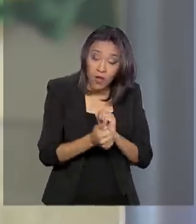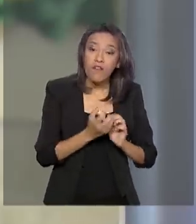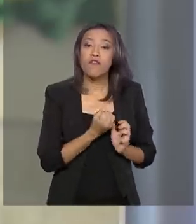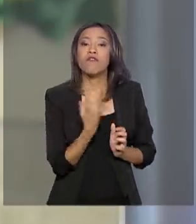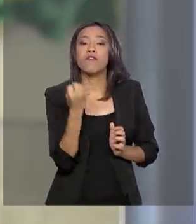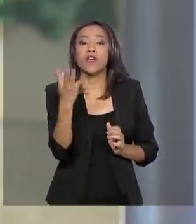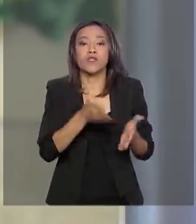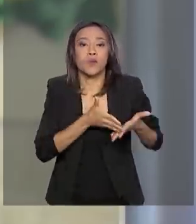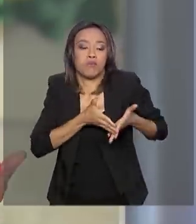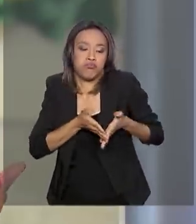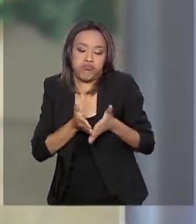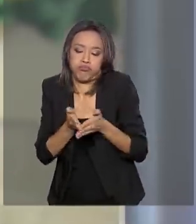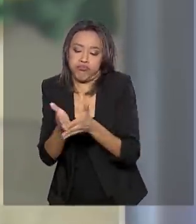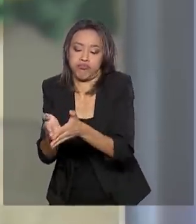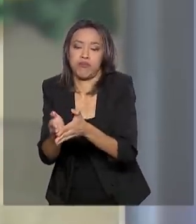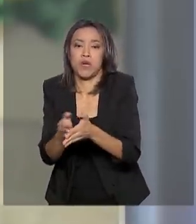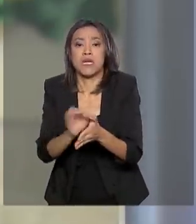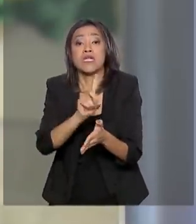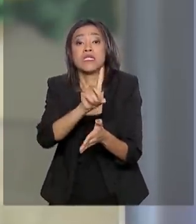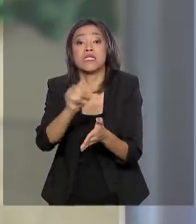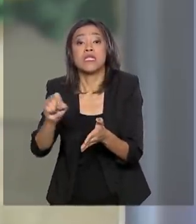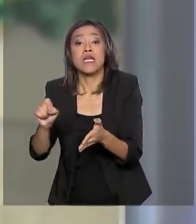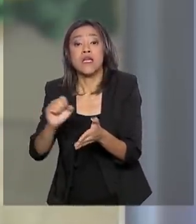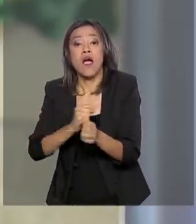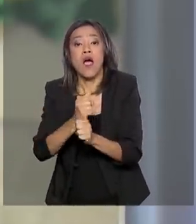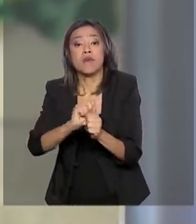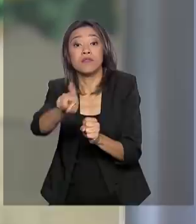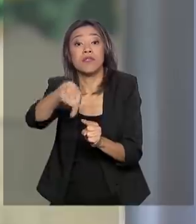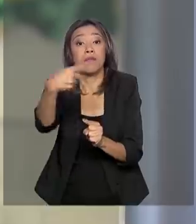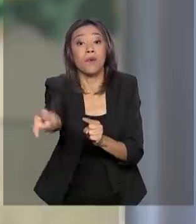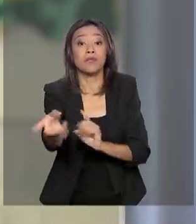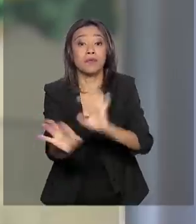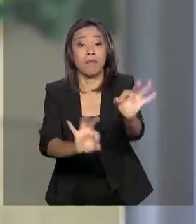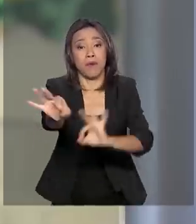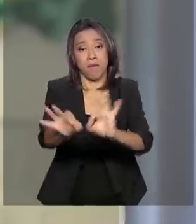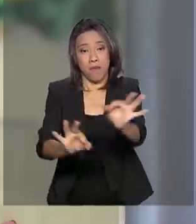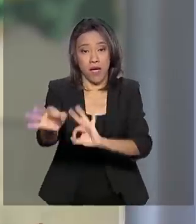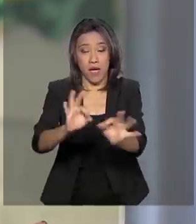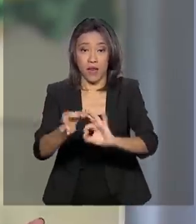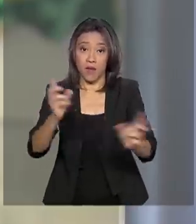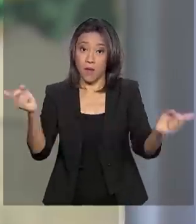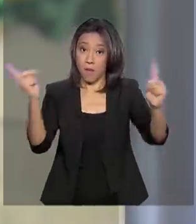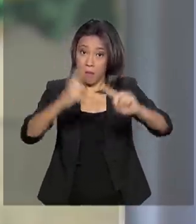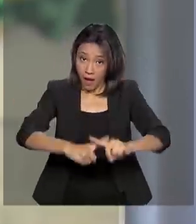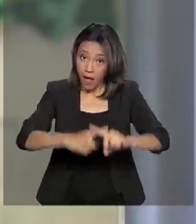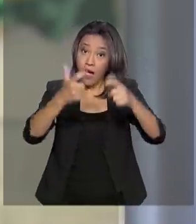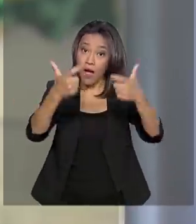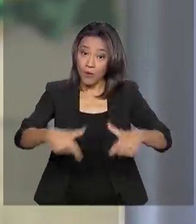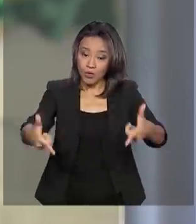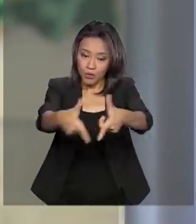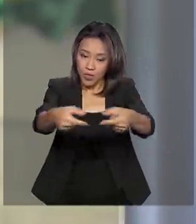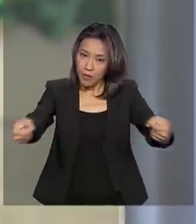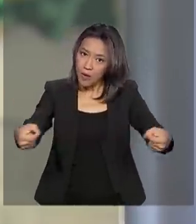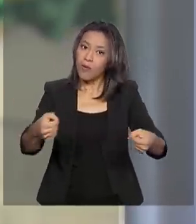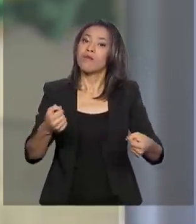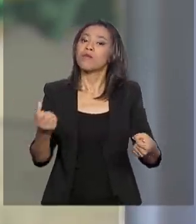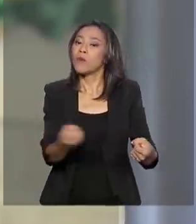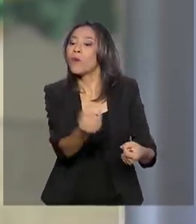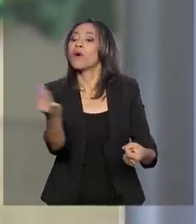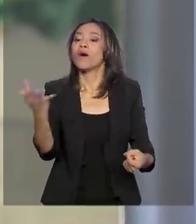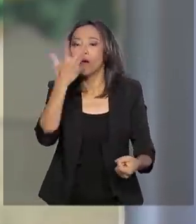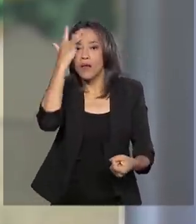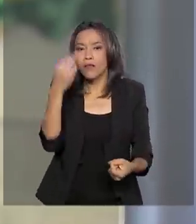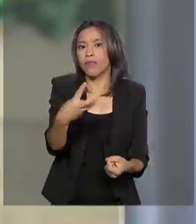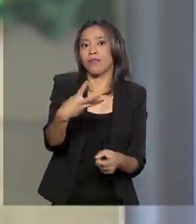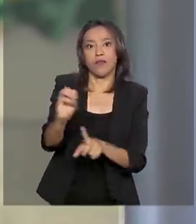medalhas. Um século depois, o Brasil se prepara para os Jogos de Tóquio, no Japão, com uma delegação de 300 competidores e